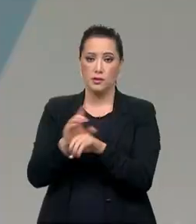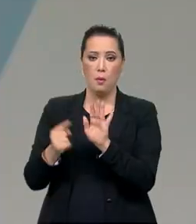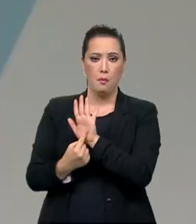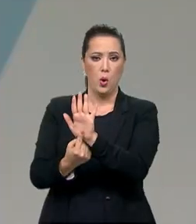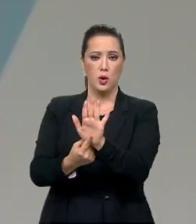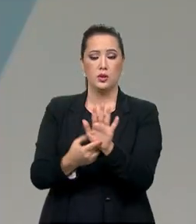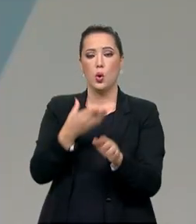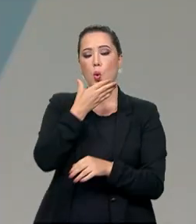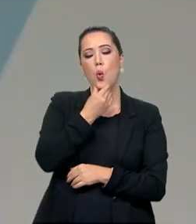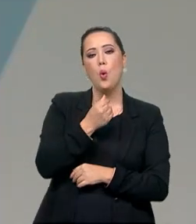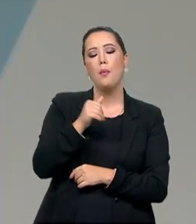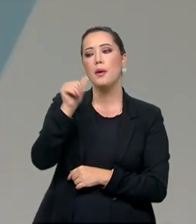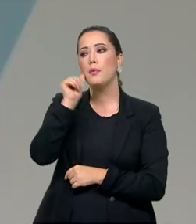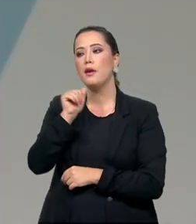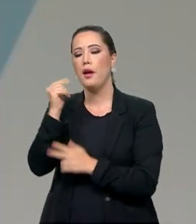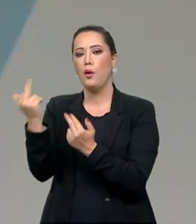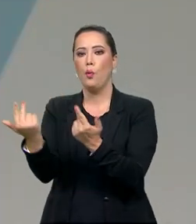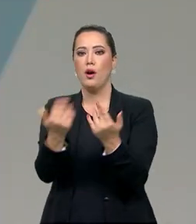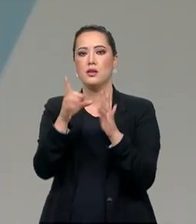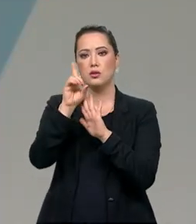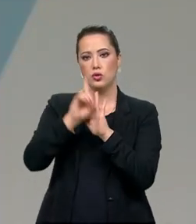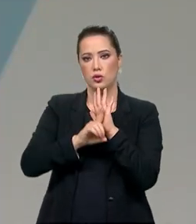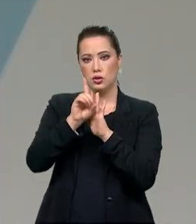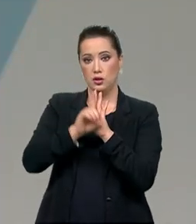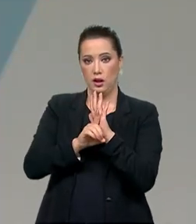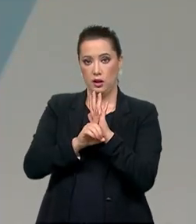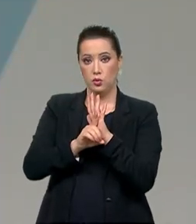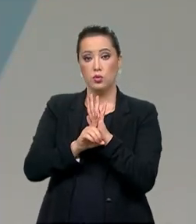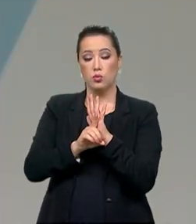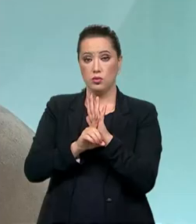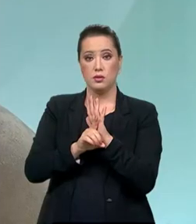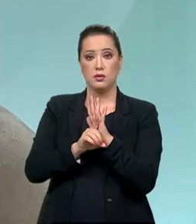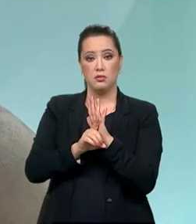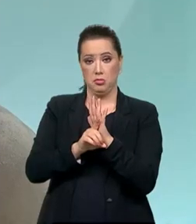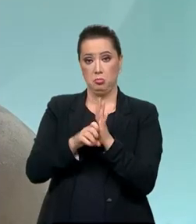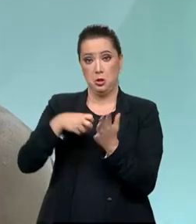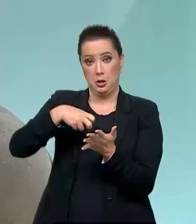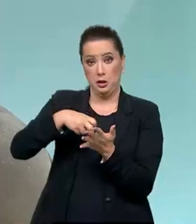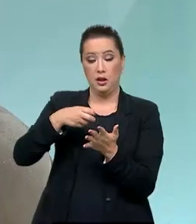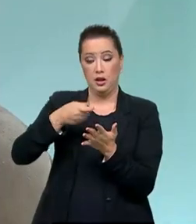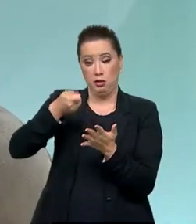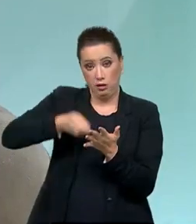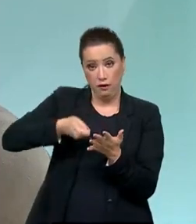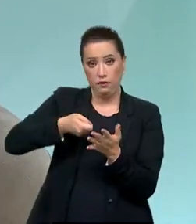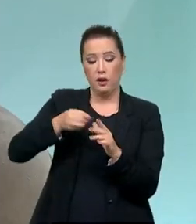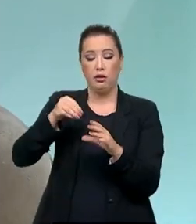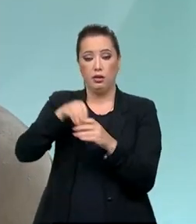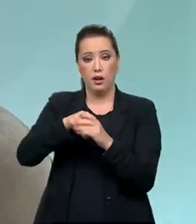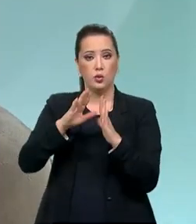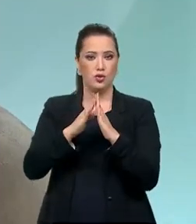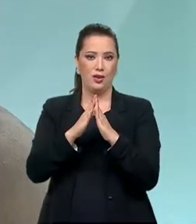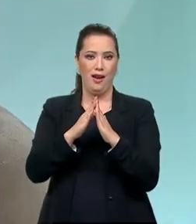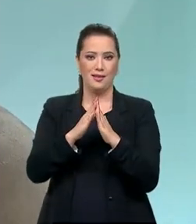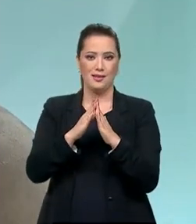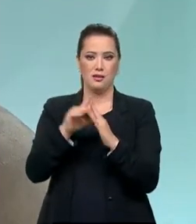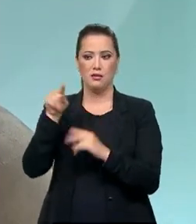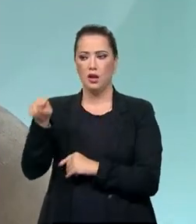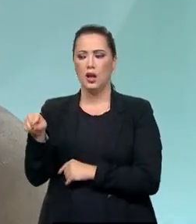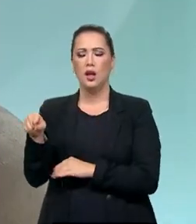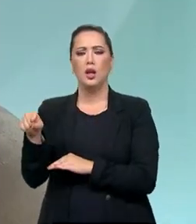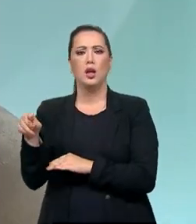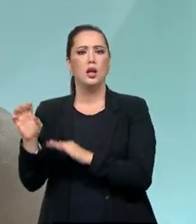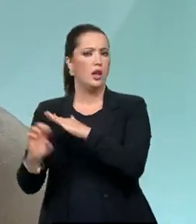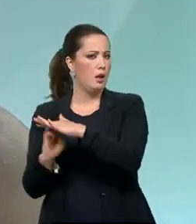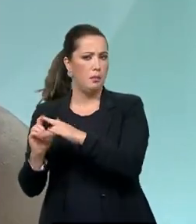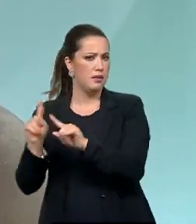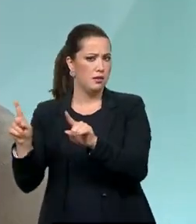que homem e mulher são iguais em direitos e em deveres no lar. Se eu não equilibro no ambiente laboral, eu não consigo esse equilíbrio no lar